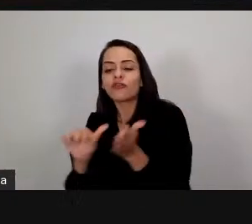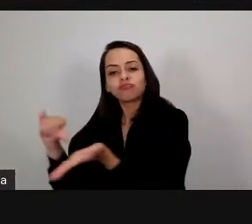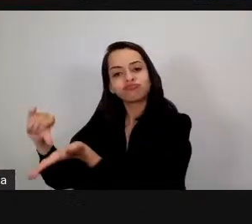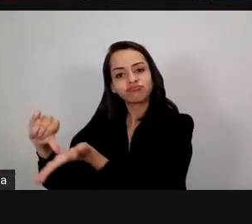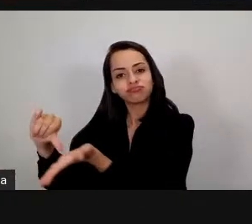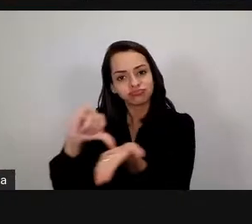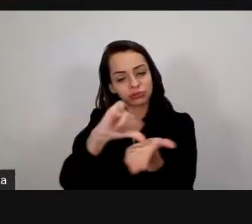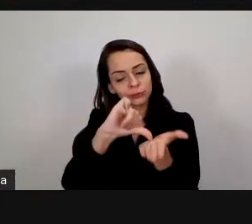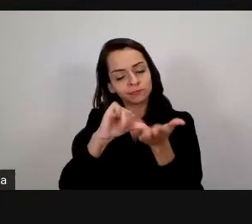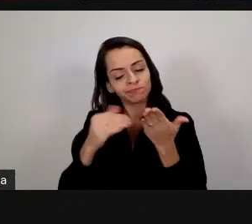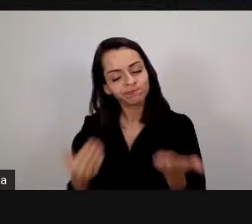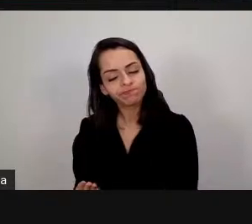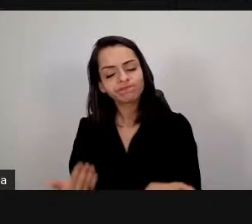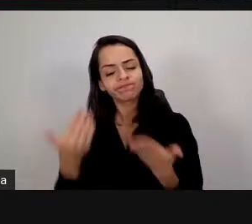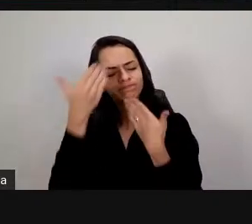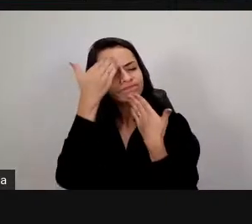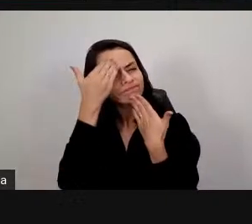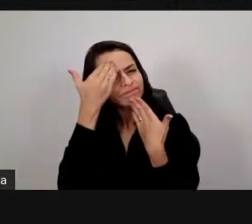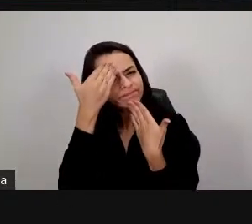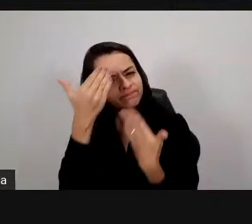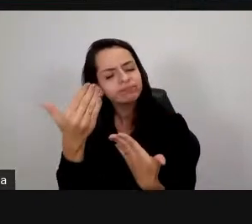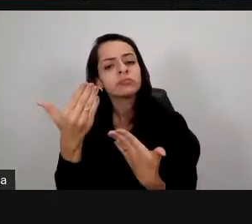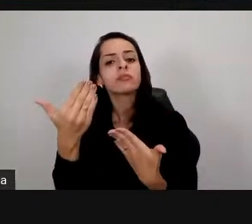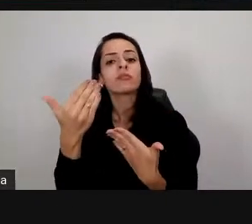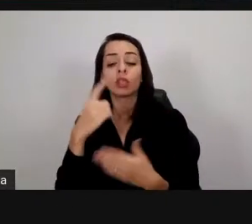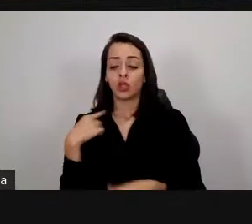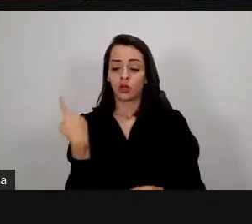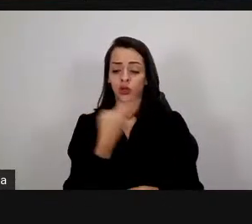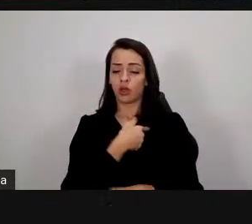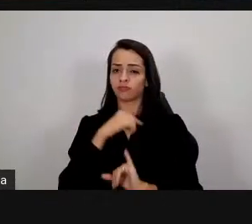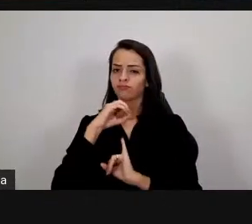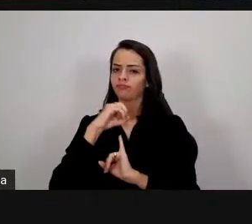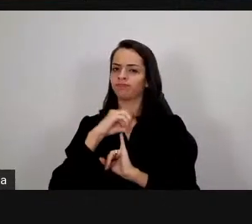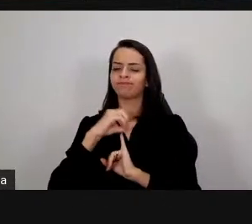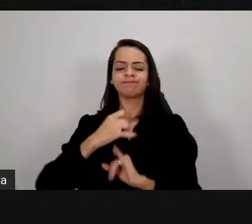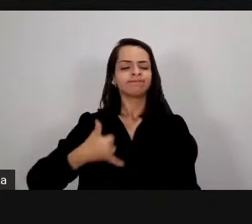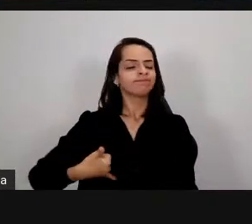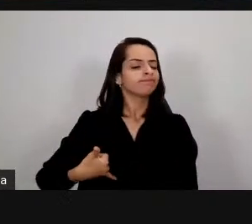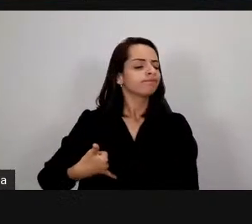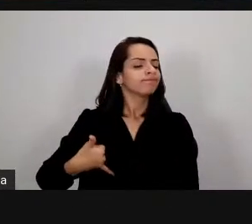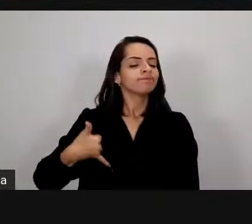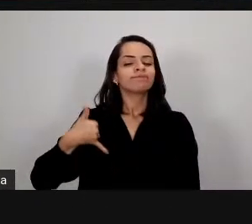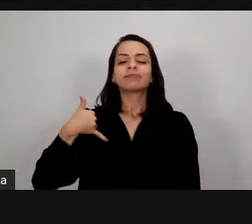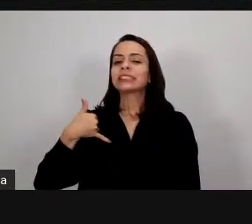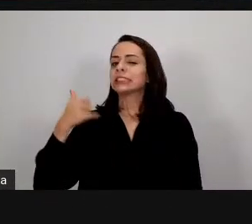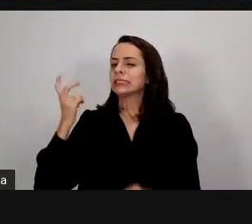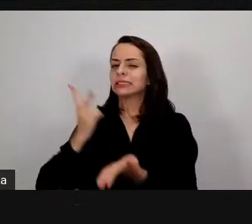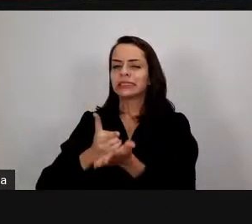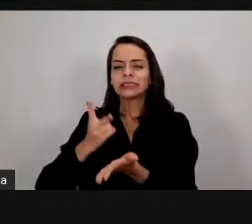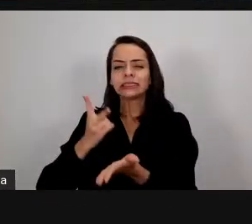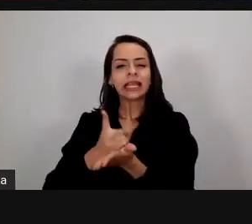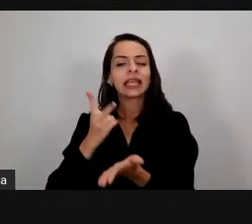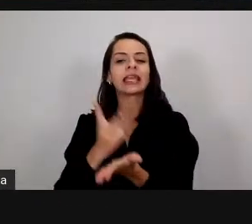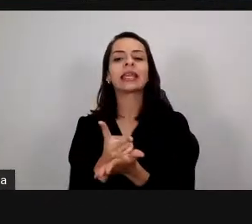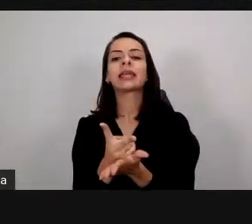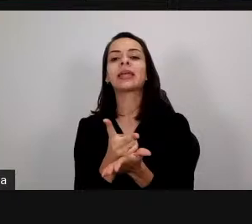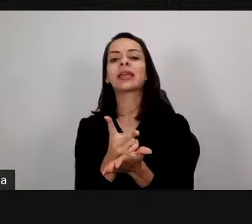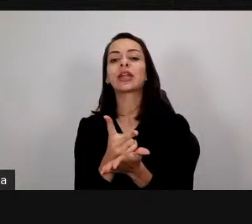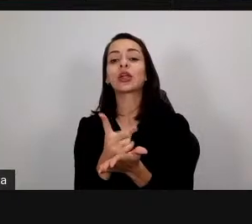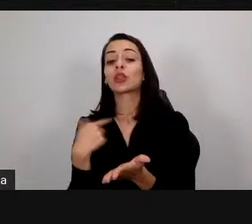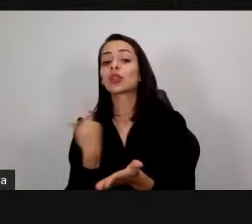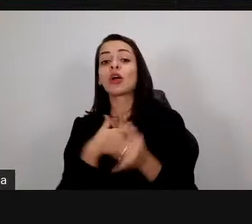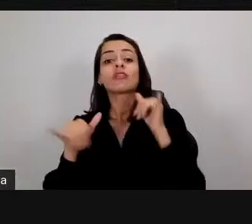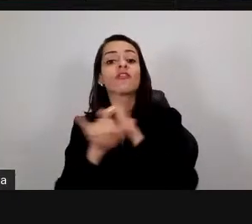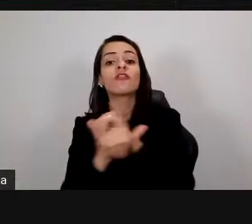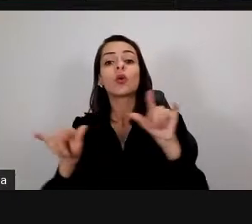Minas dizer para nós é uma honra muito grande sempre dizemos em todos os momentos que podemos que nós estamos trabalhando com